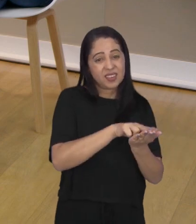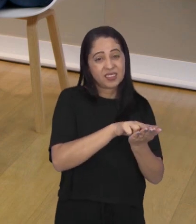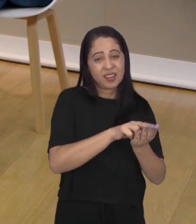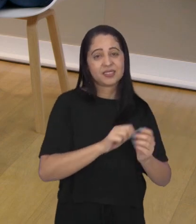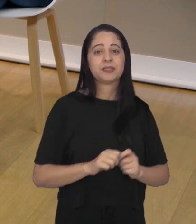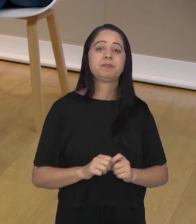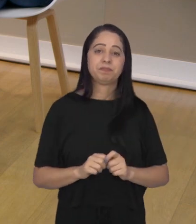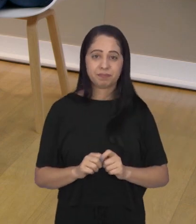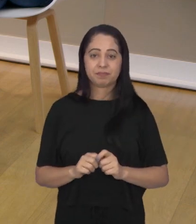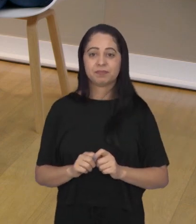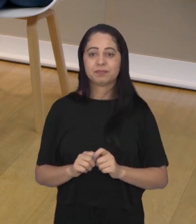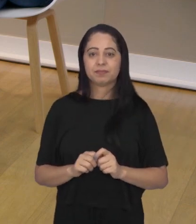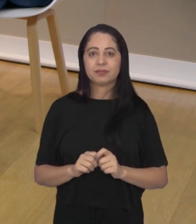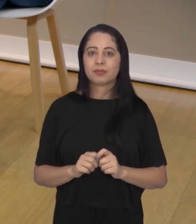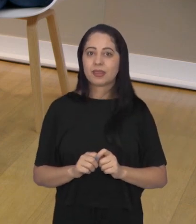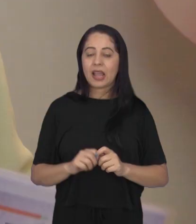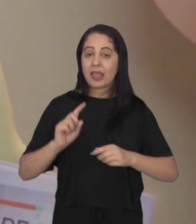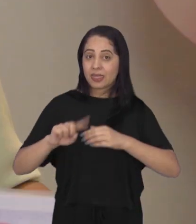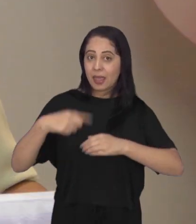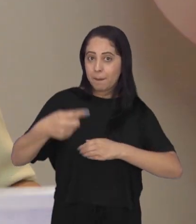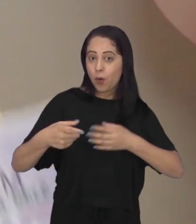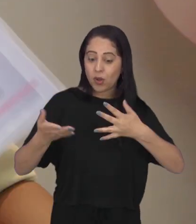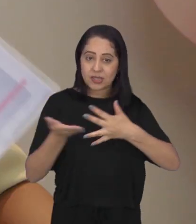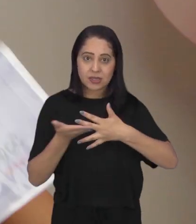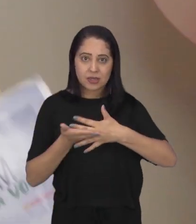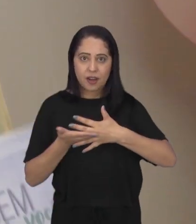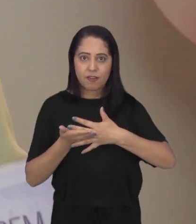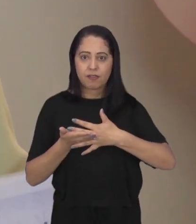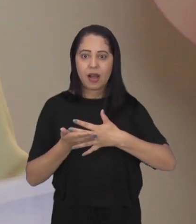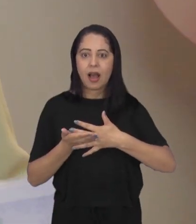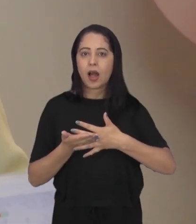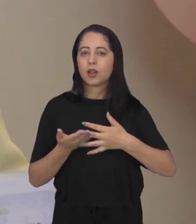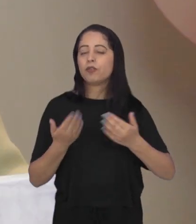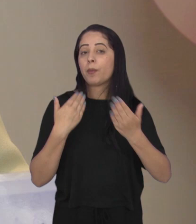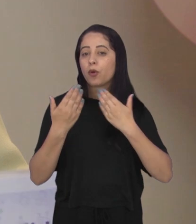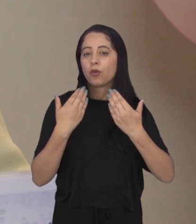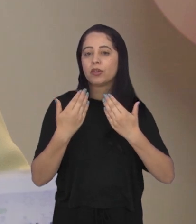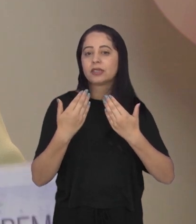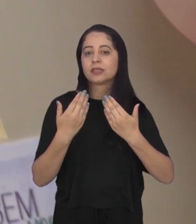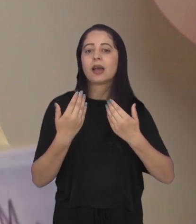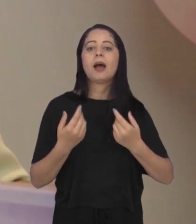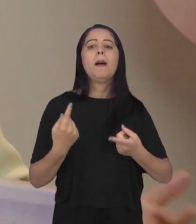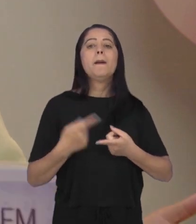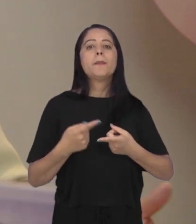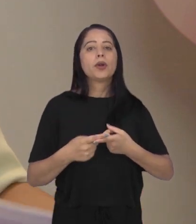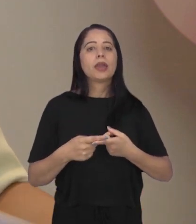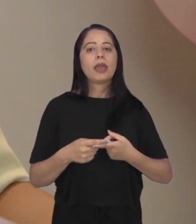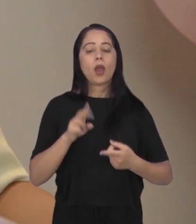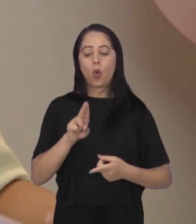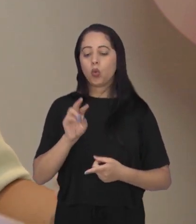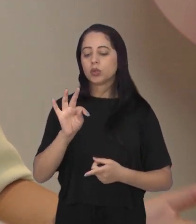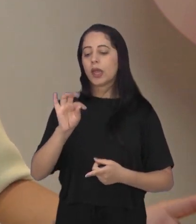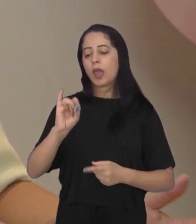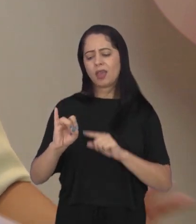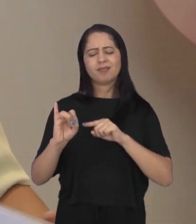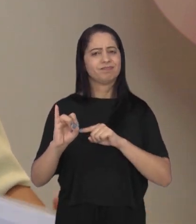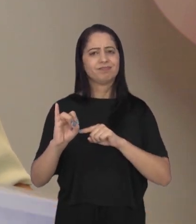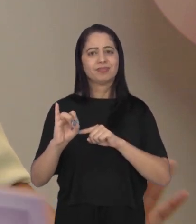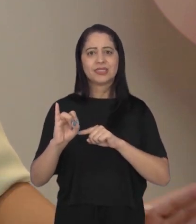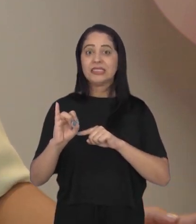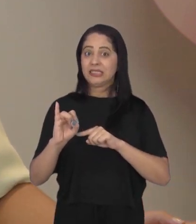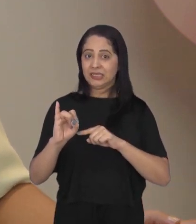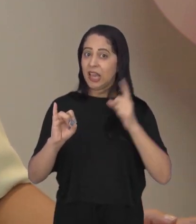bebê, enfim. Mas tudo isso a gente vai continuar falando na volta do intervalo, porque a gente tem uma pergunta aqui quando o assunto é UTI.